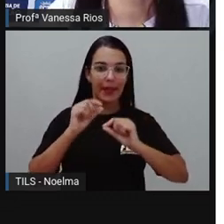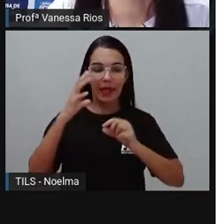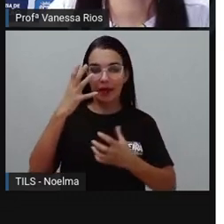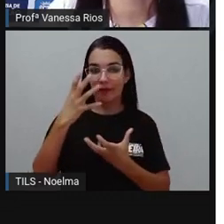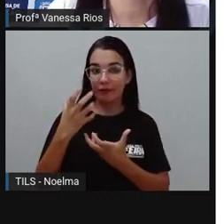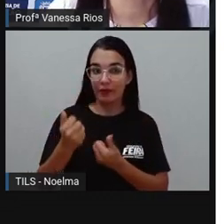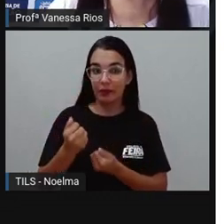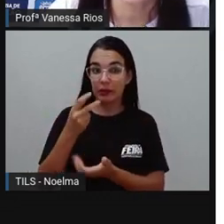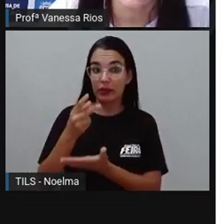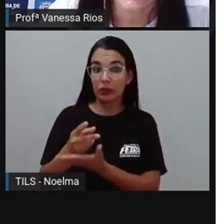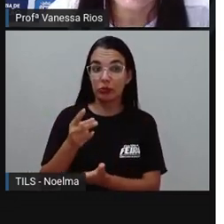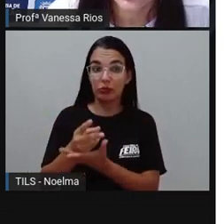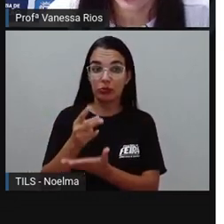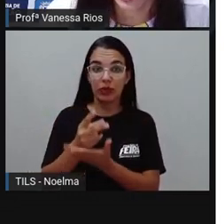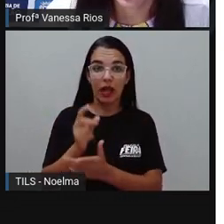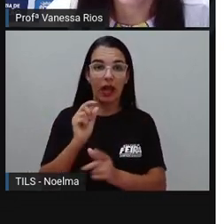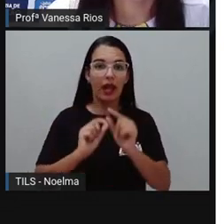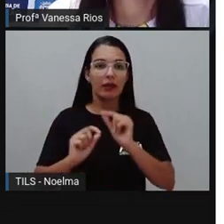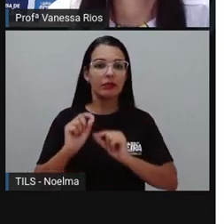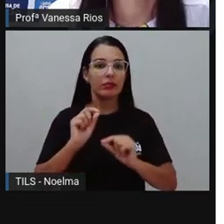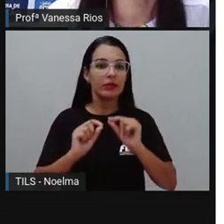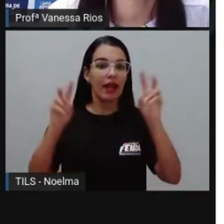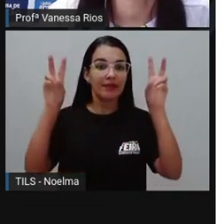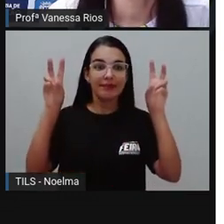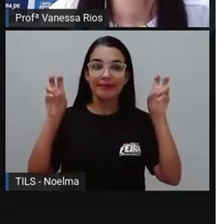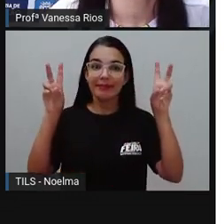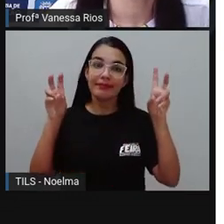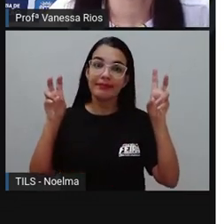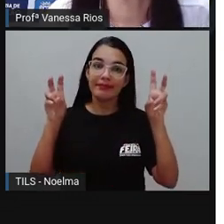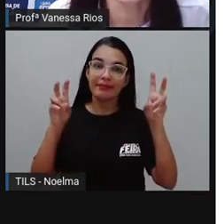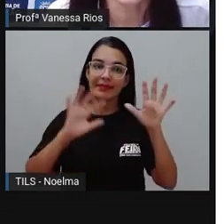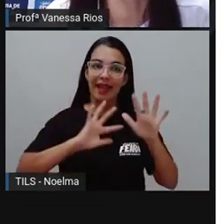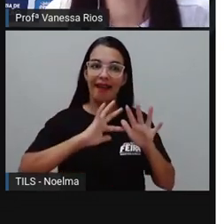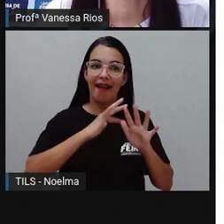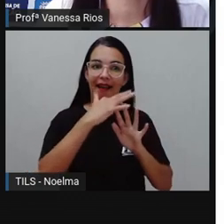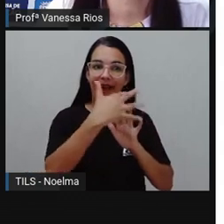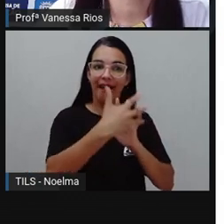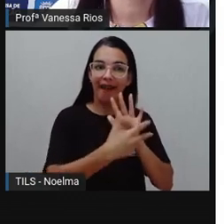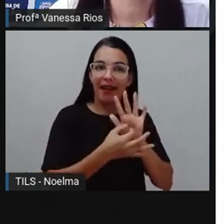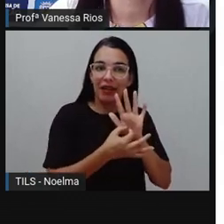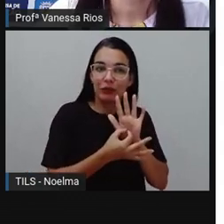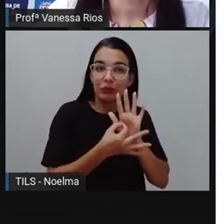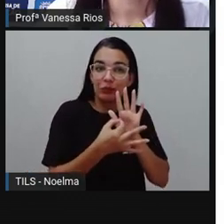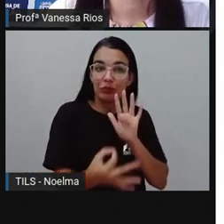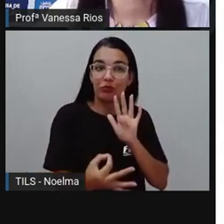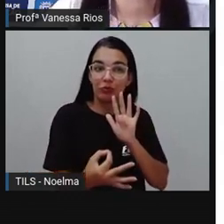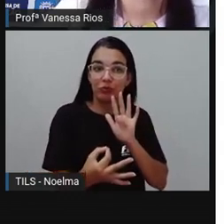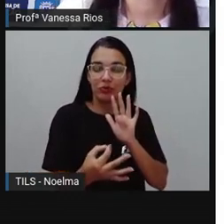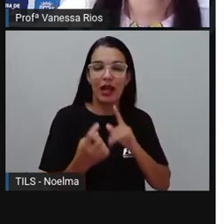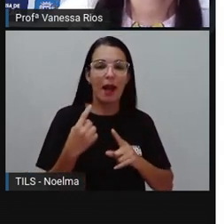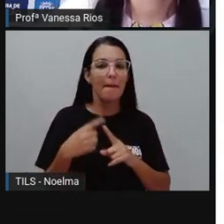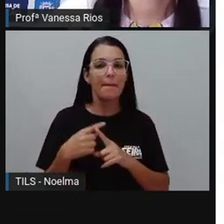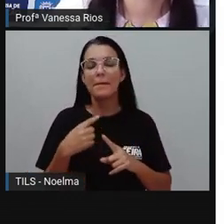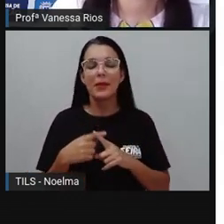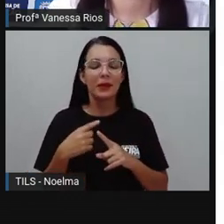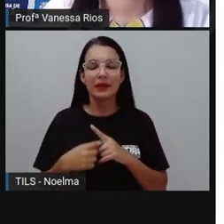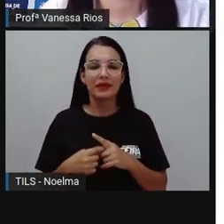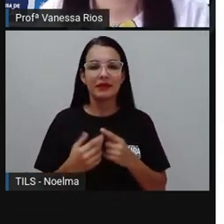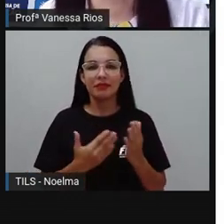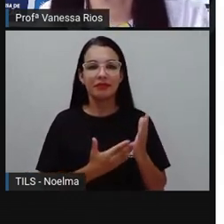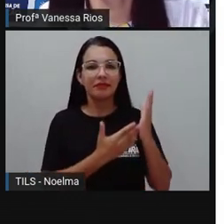vamos continuar estudando sobre resenha crítica. Por que a pró falou aí